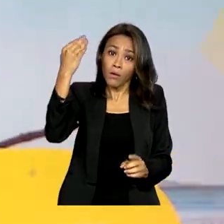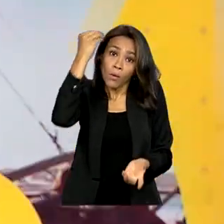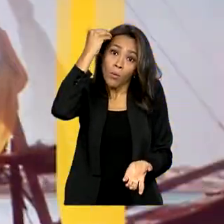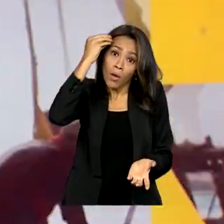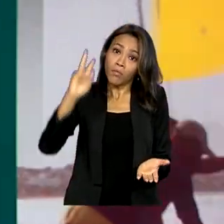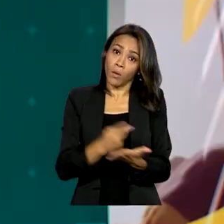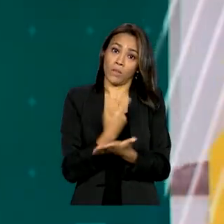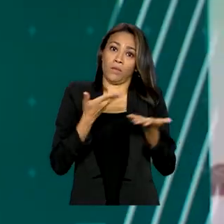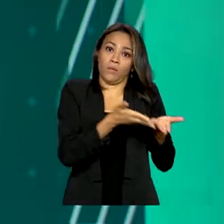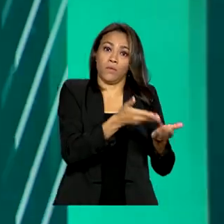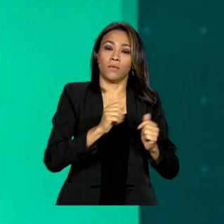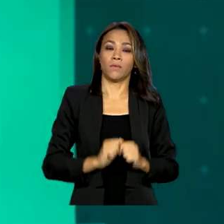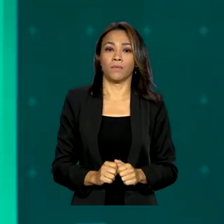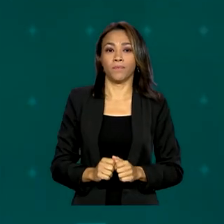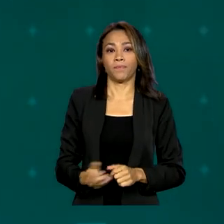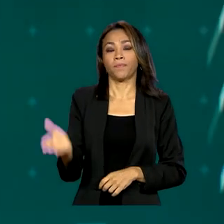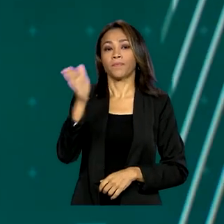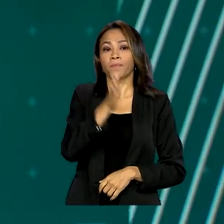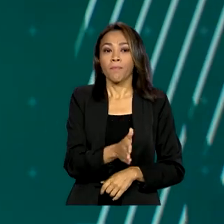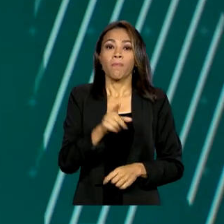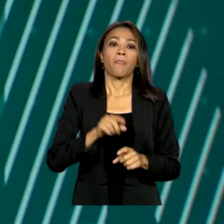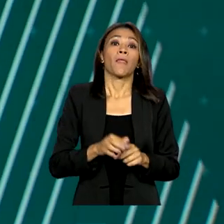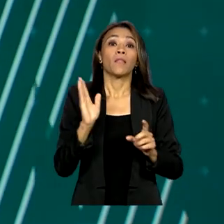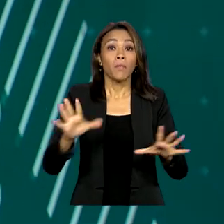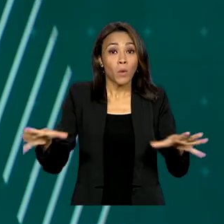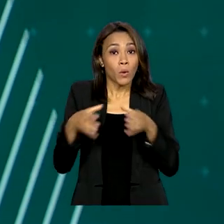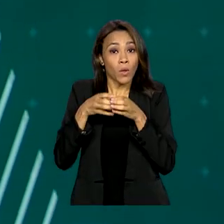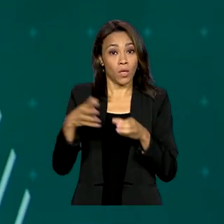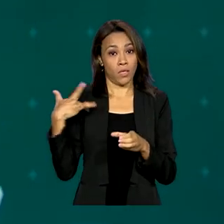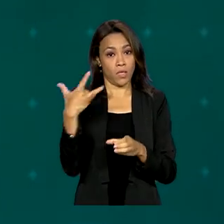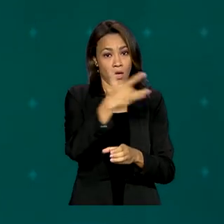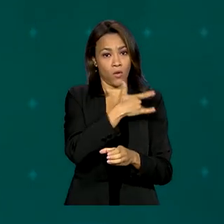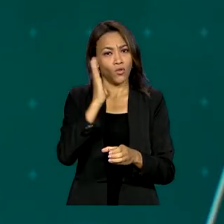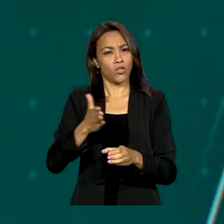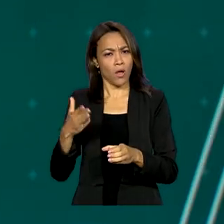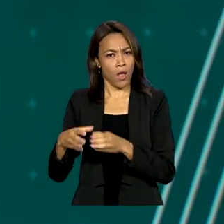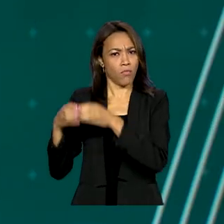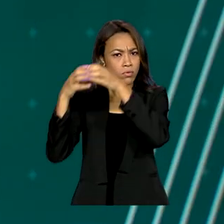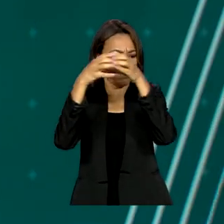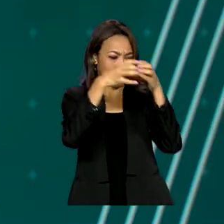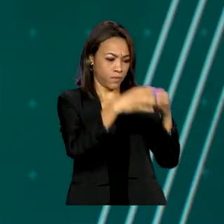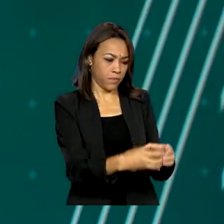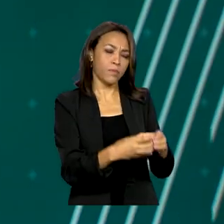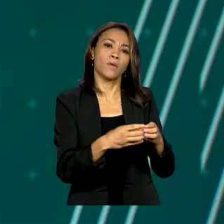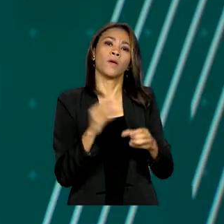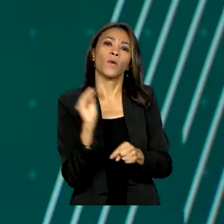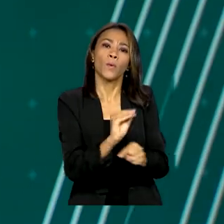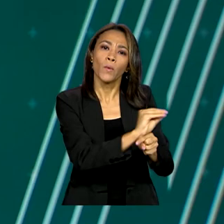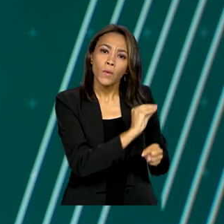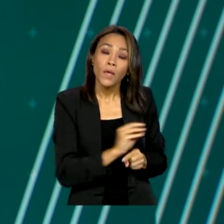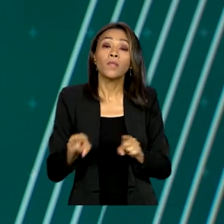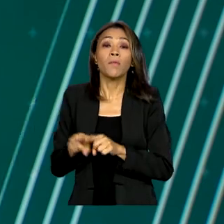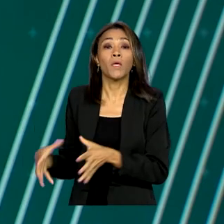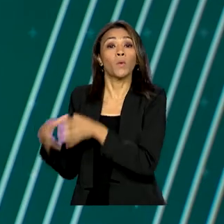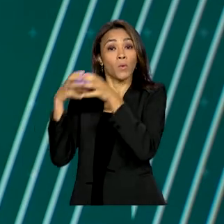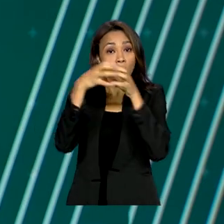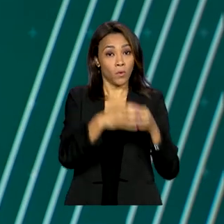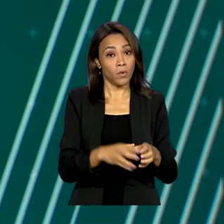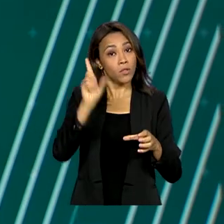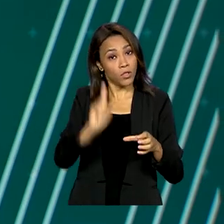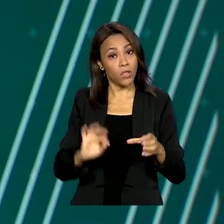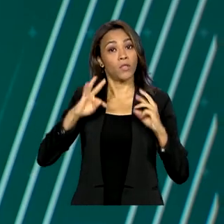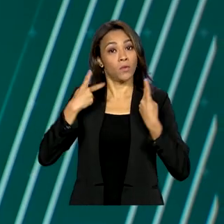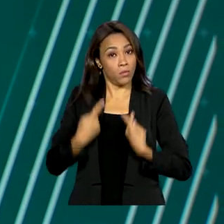E além de equipes de saúde, já atua na região Yanomami uma comitiva do Ministério dos Direitos Humanos e da Cidadania.